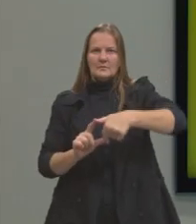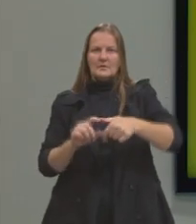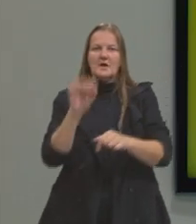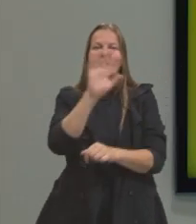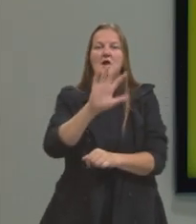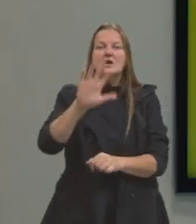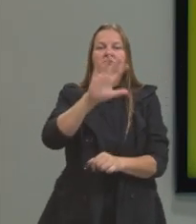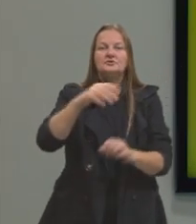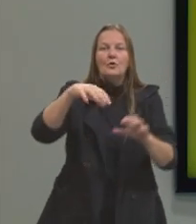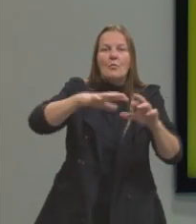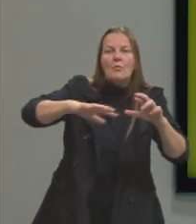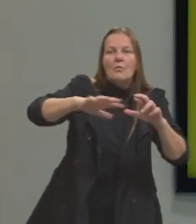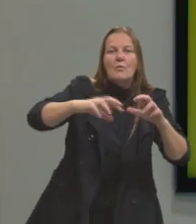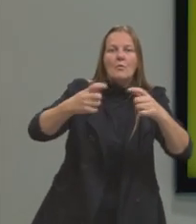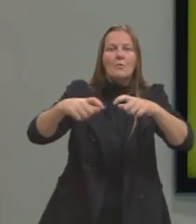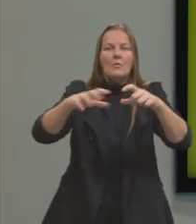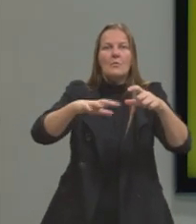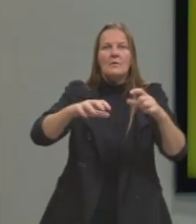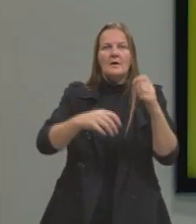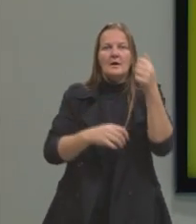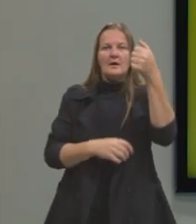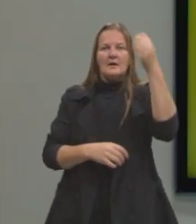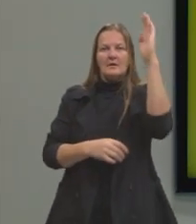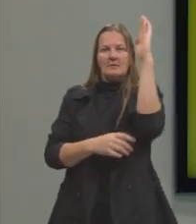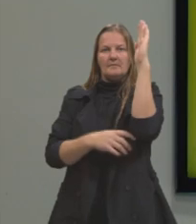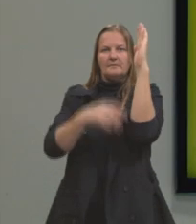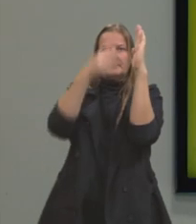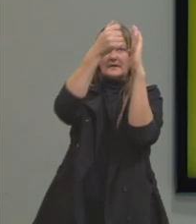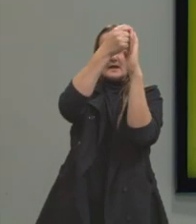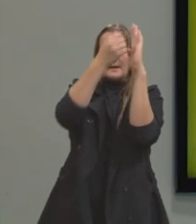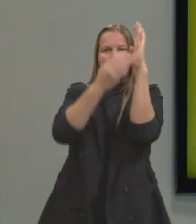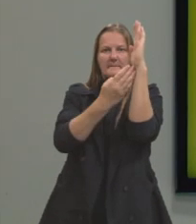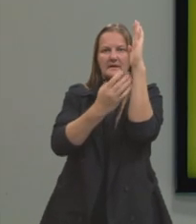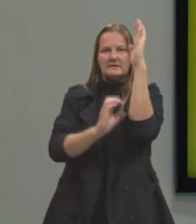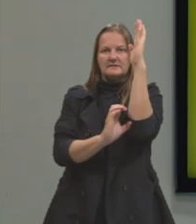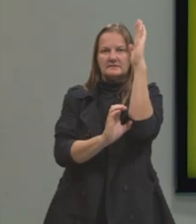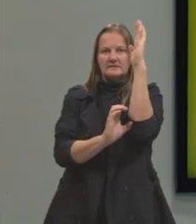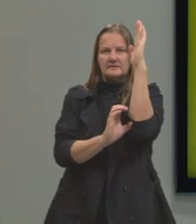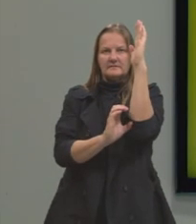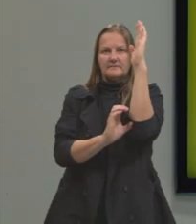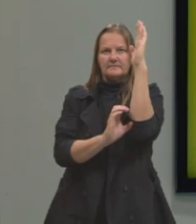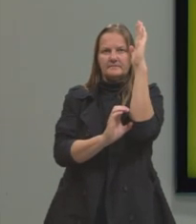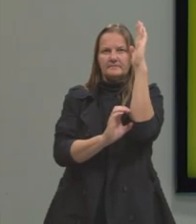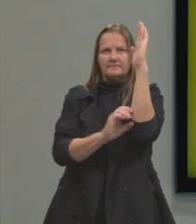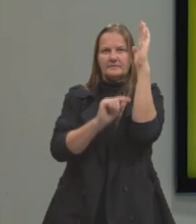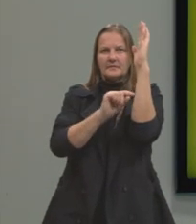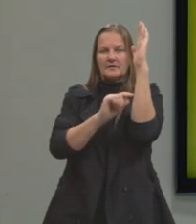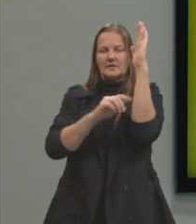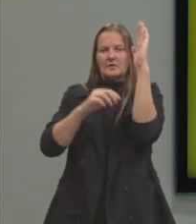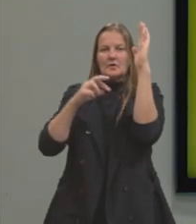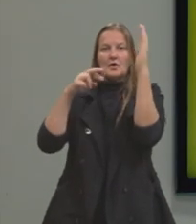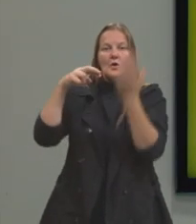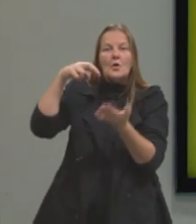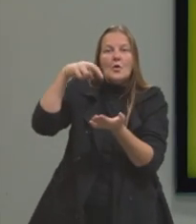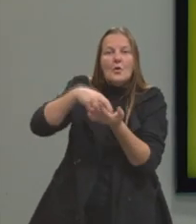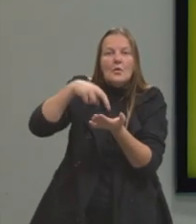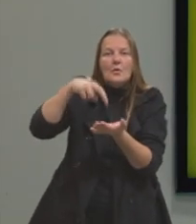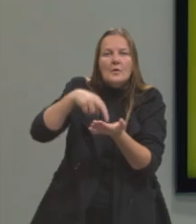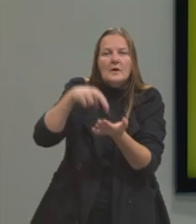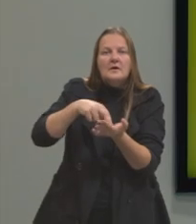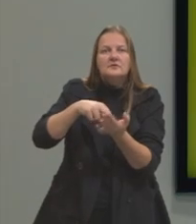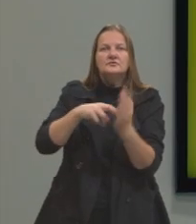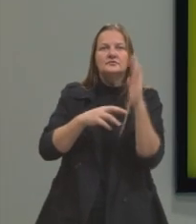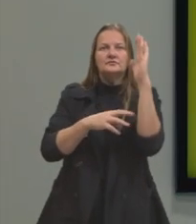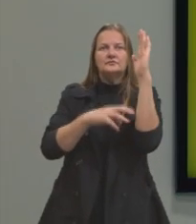seja, a linha A, B e C, e nós temos aqui, por registro, nós temos aqui em